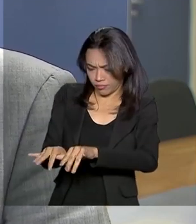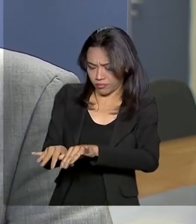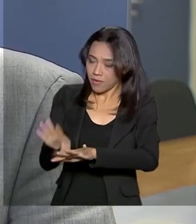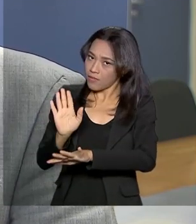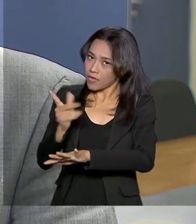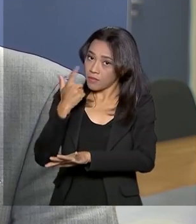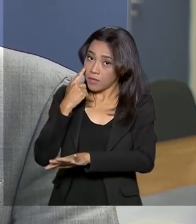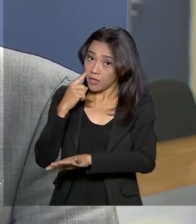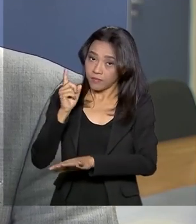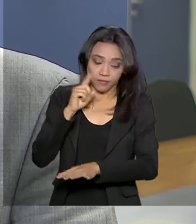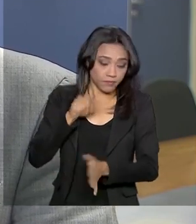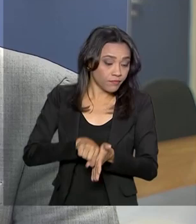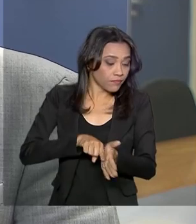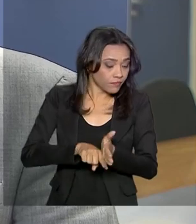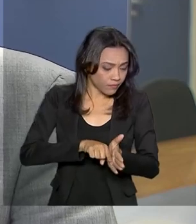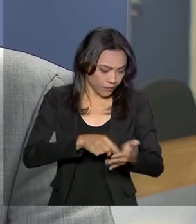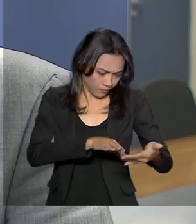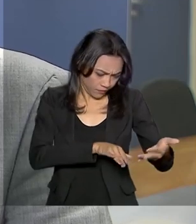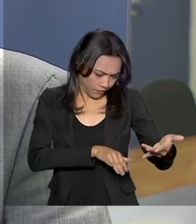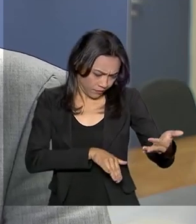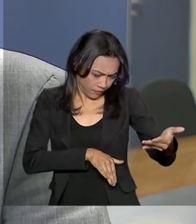verificação e perde com isso uns três meses.